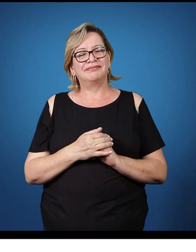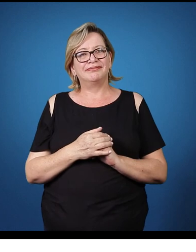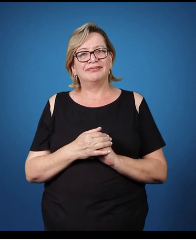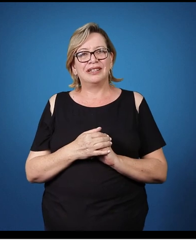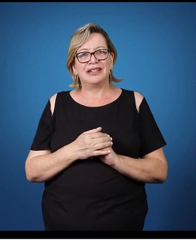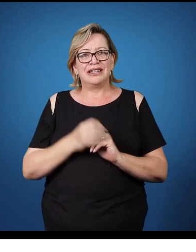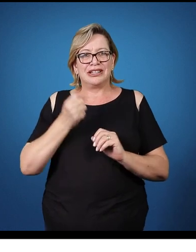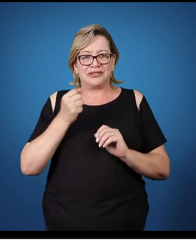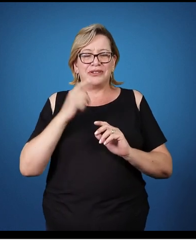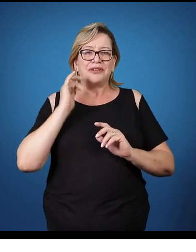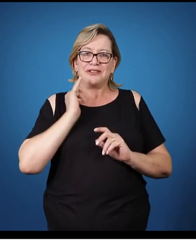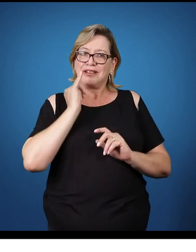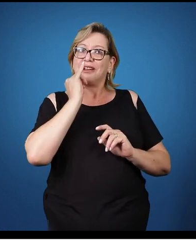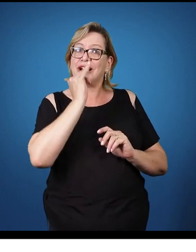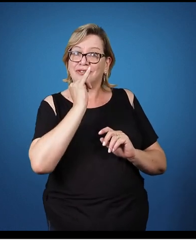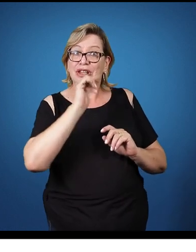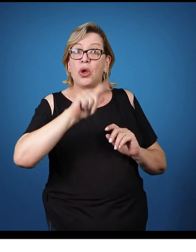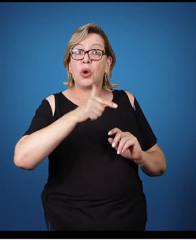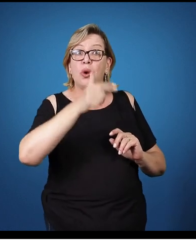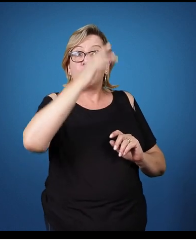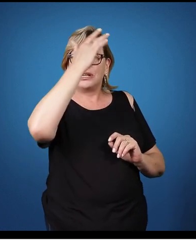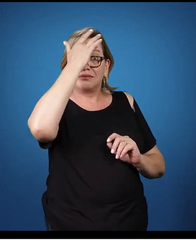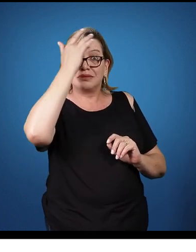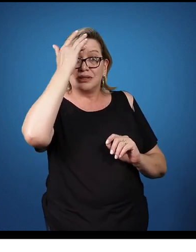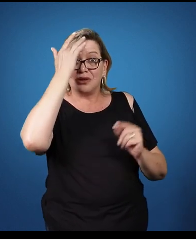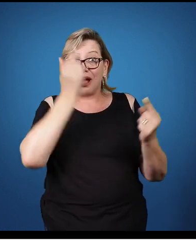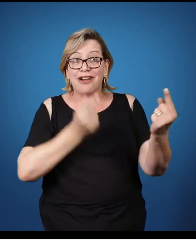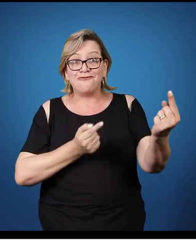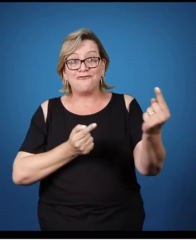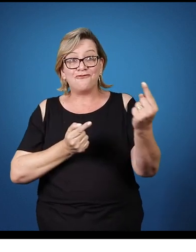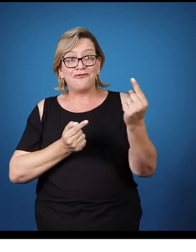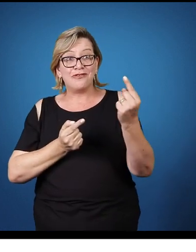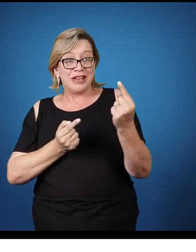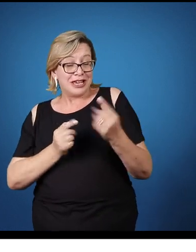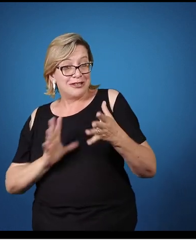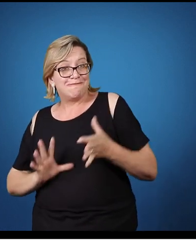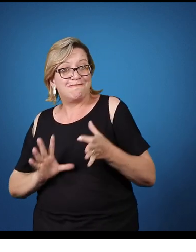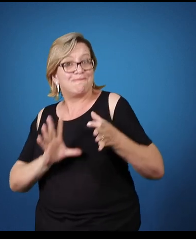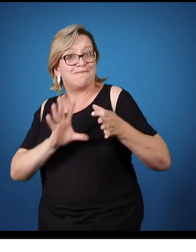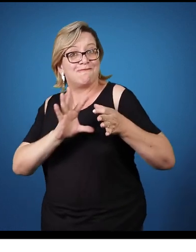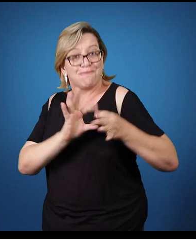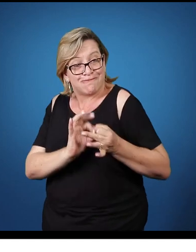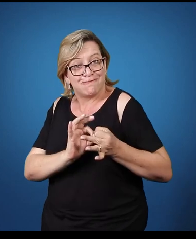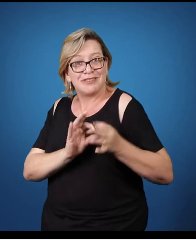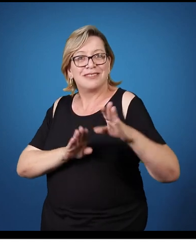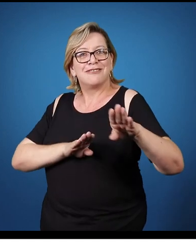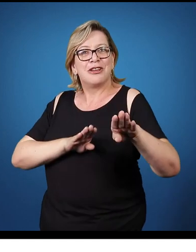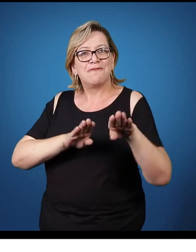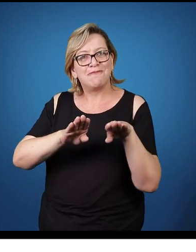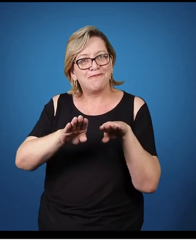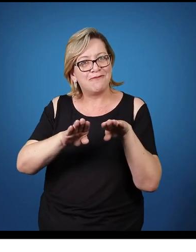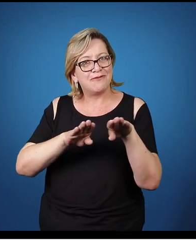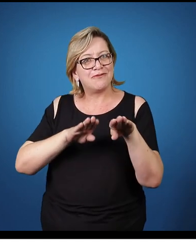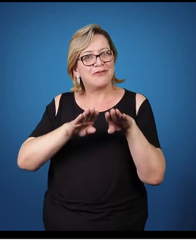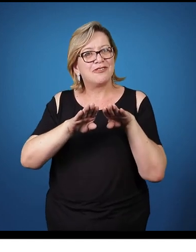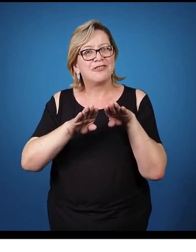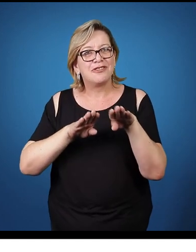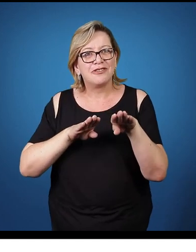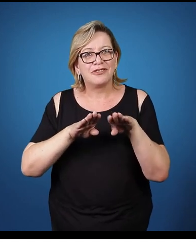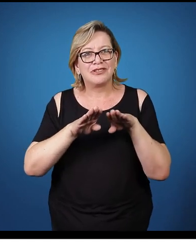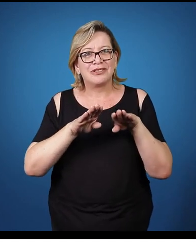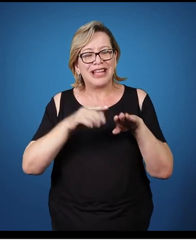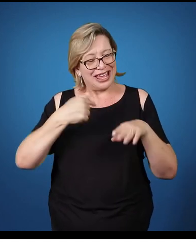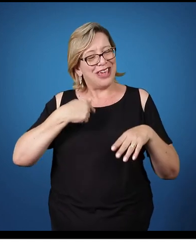Quando eu der o sinal, a próxima pessoa vai lá e integra o movimento. No caso,